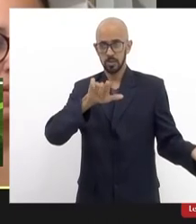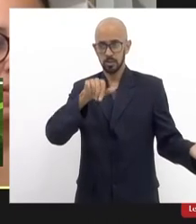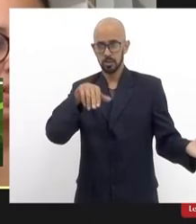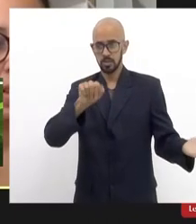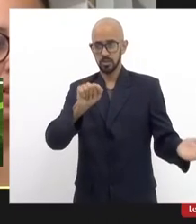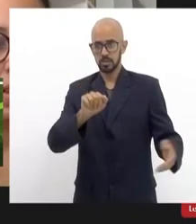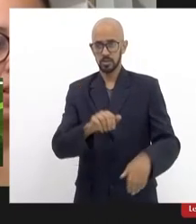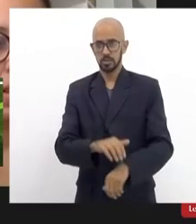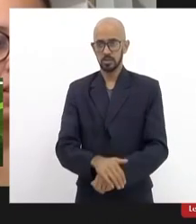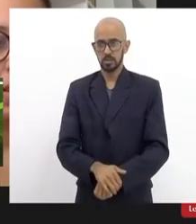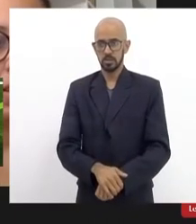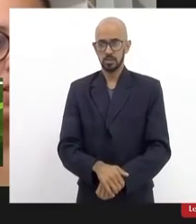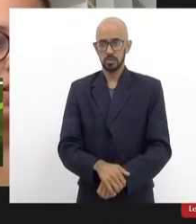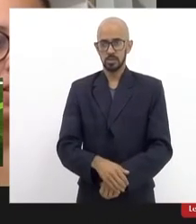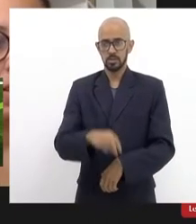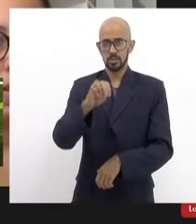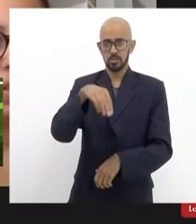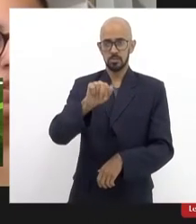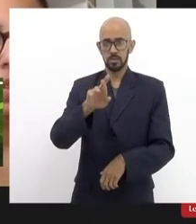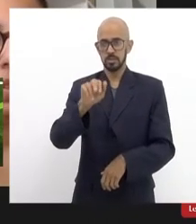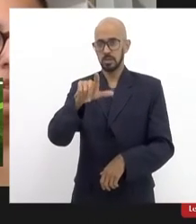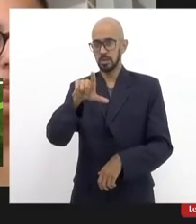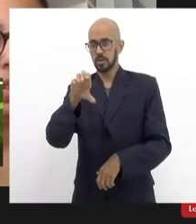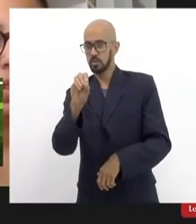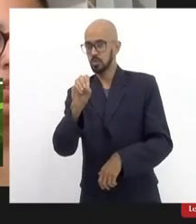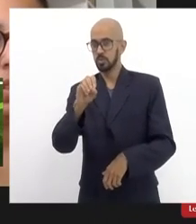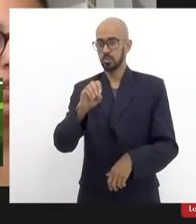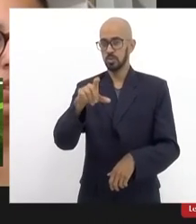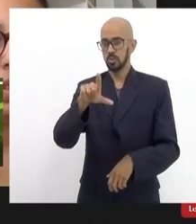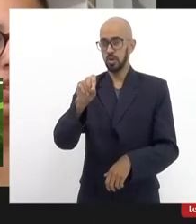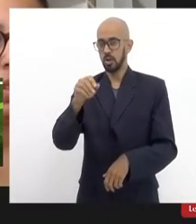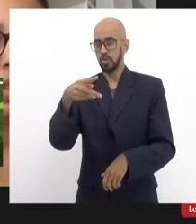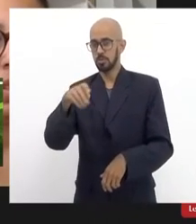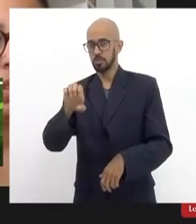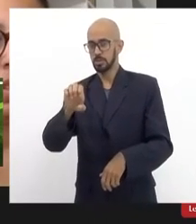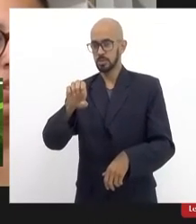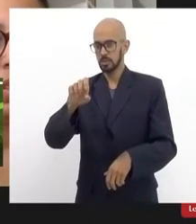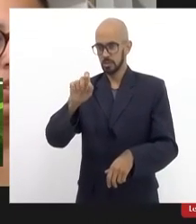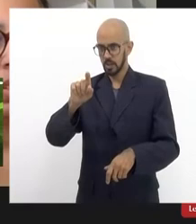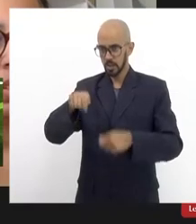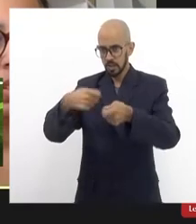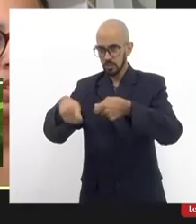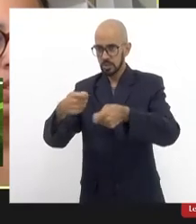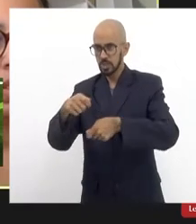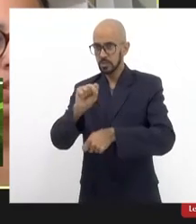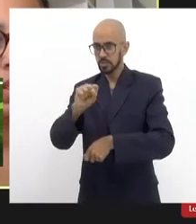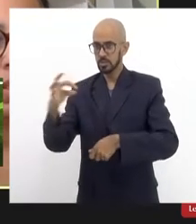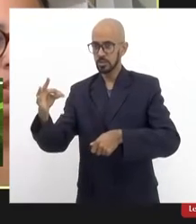Marcelo Lopes está aí que é da administração regional de Santa Tereza